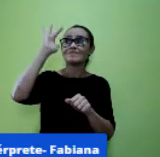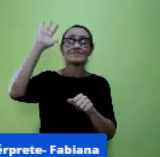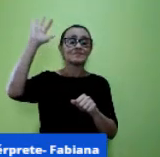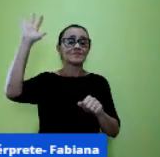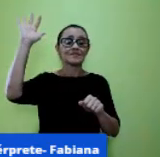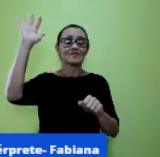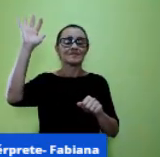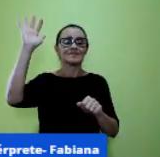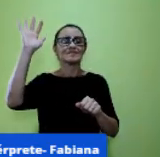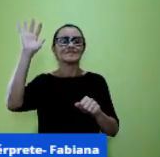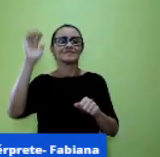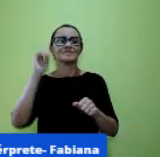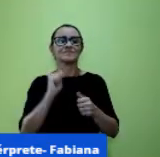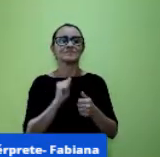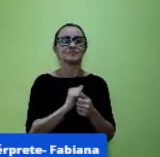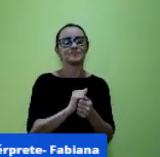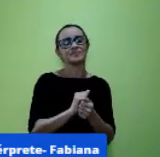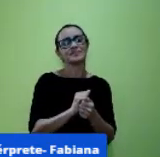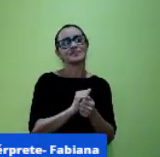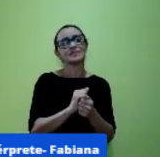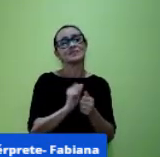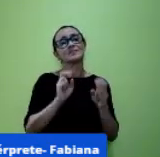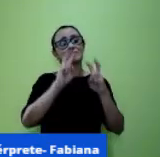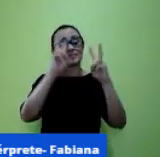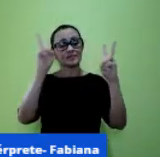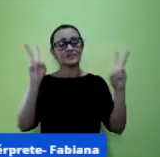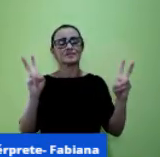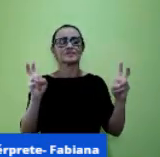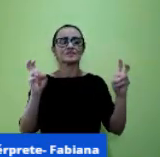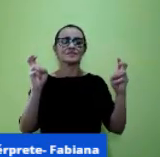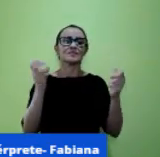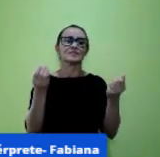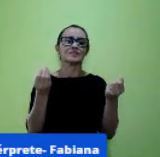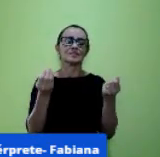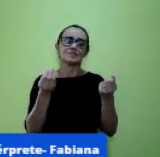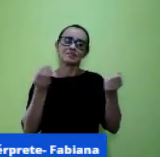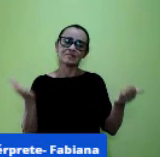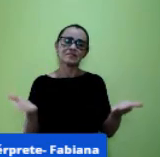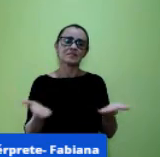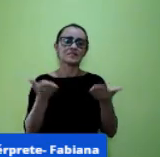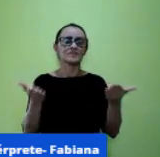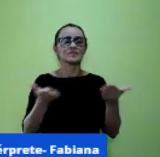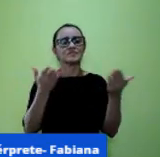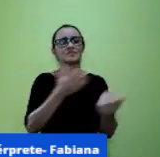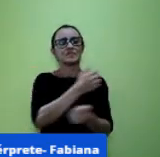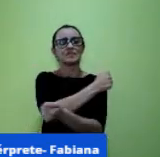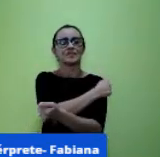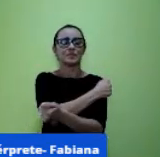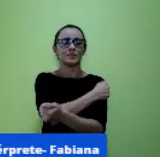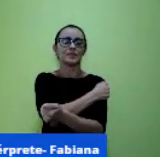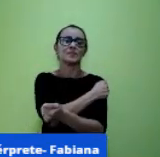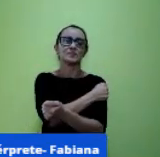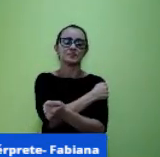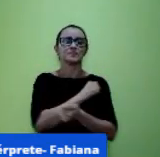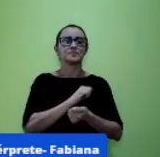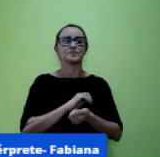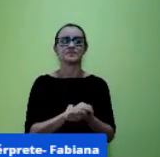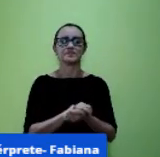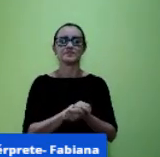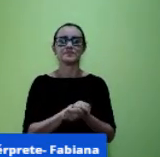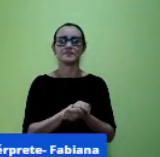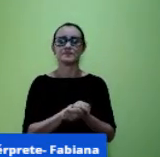fez o seu lugar no mundo né dentro dessa temática desse tema gerador então pode passar pode